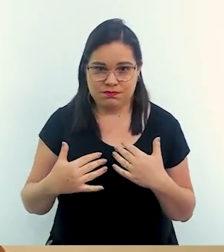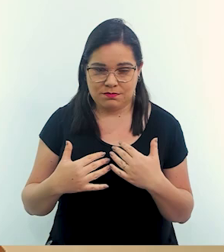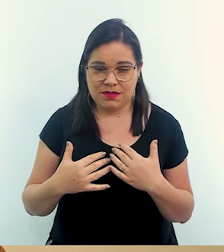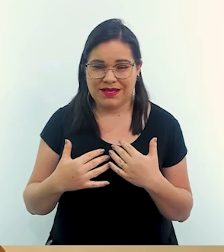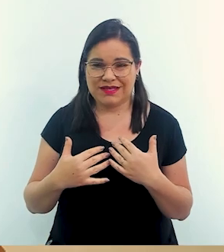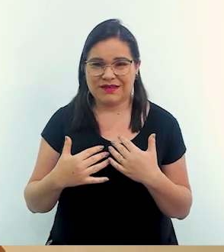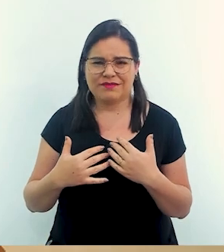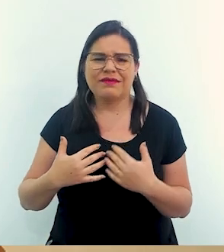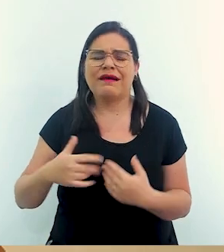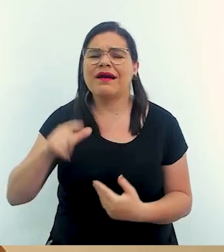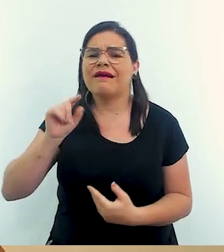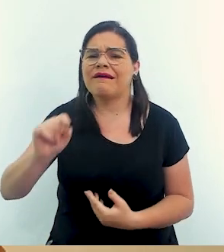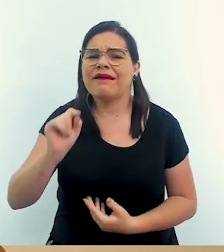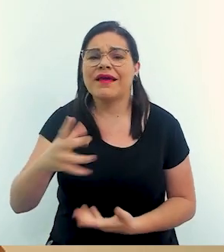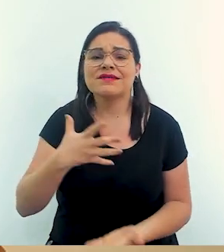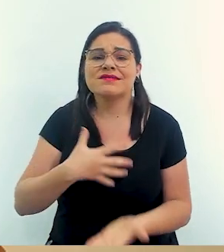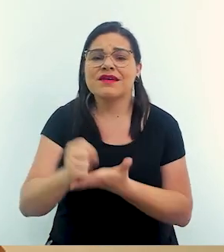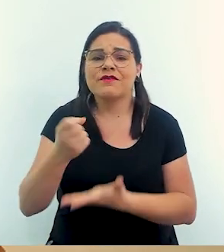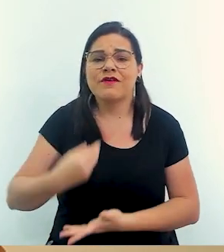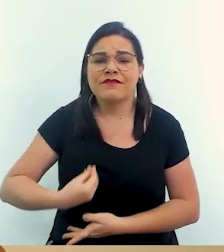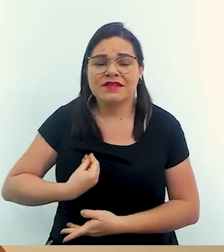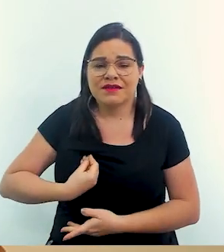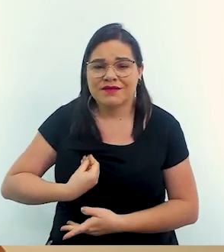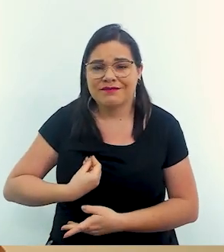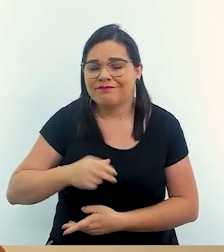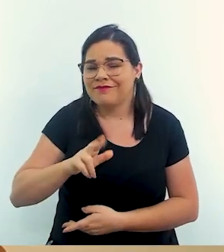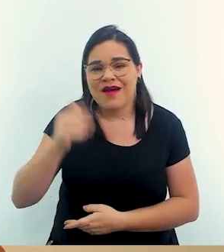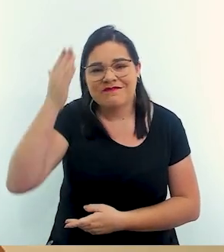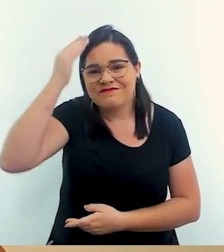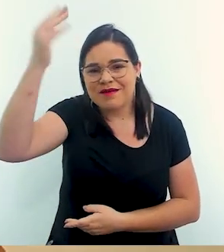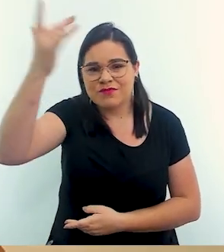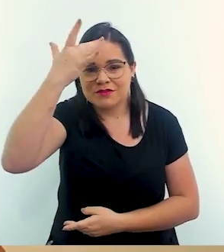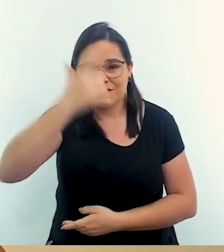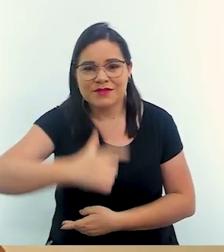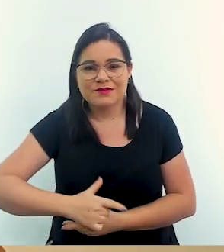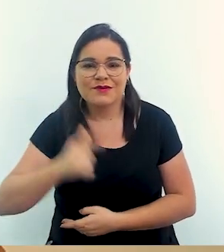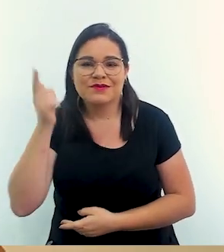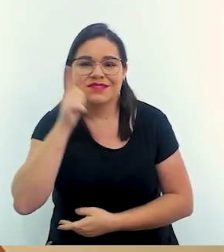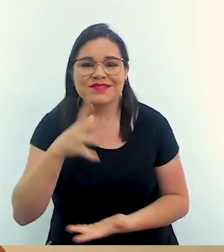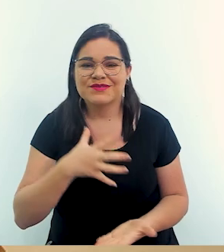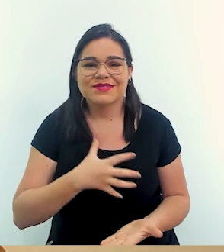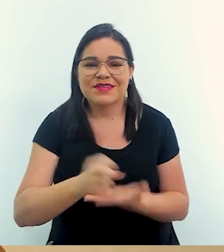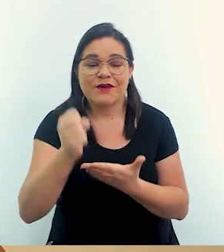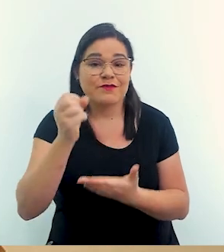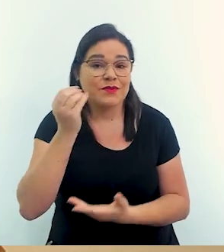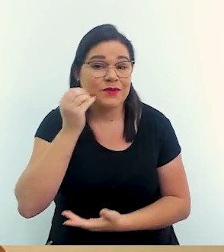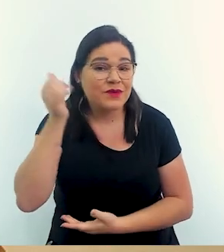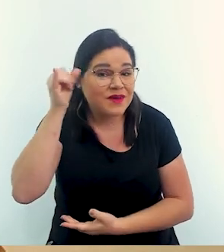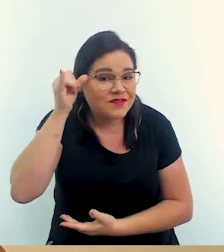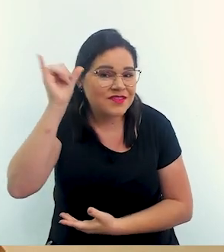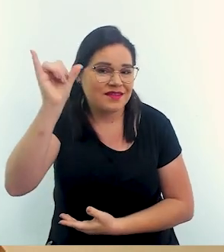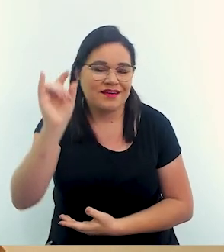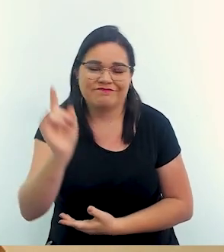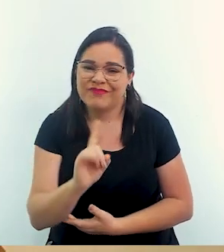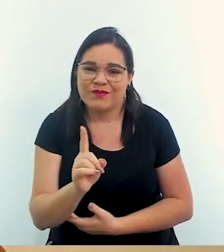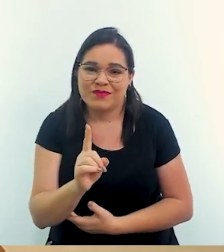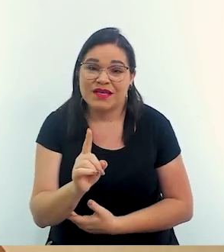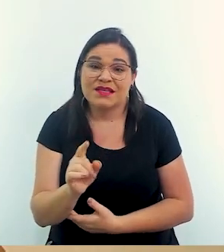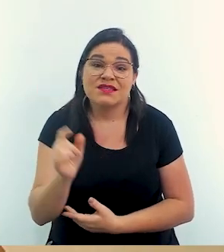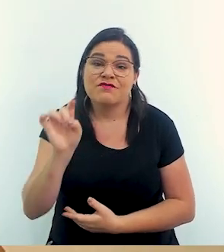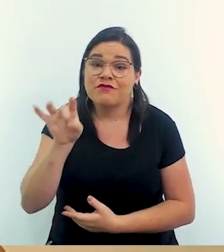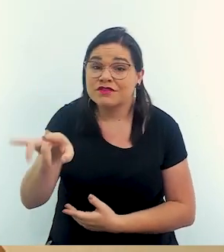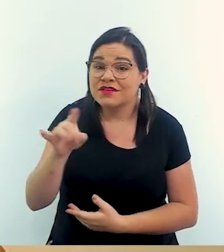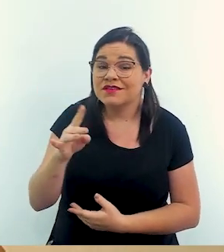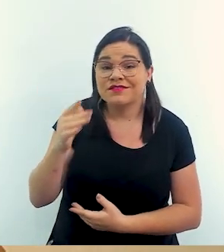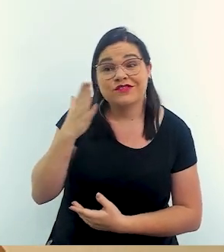são acionados, você não sabe quem que foi salvo. Você nunca vai saber quem foi salvo na prevenção. E